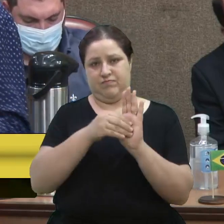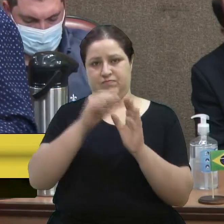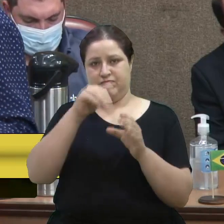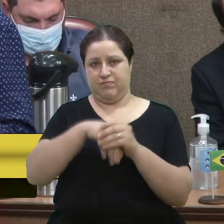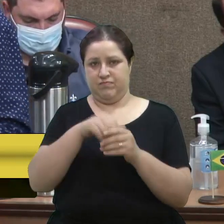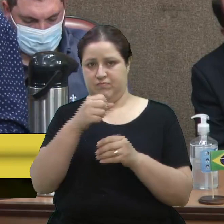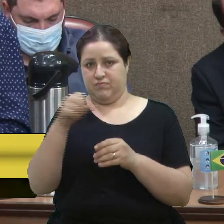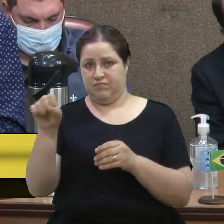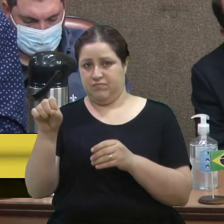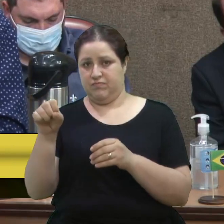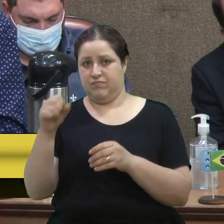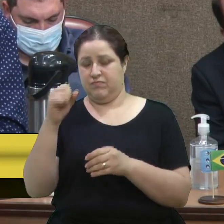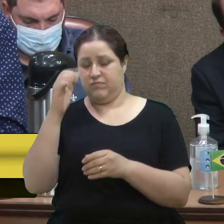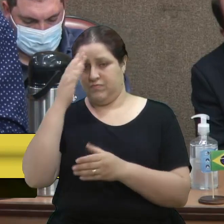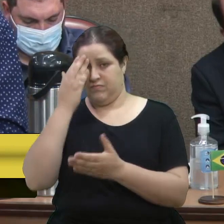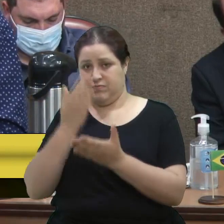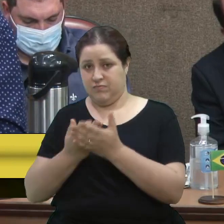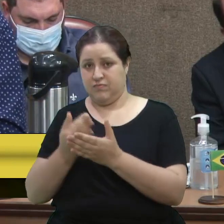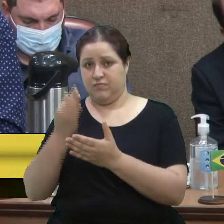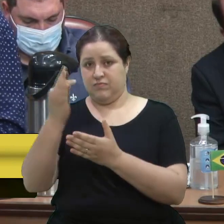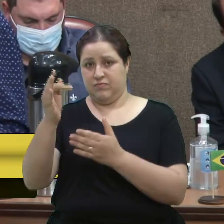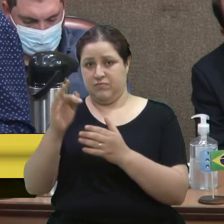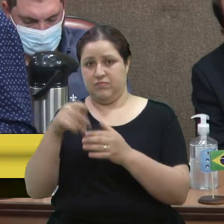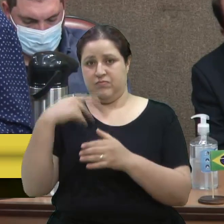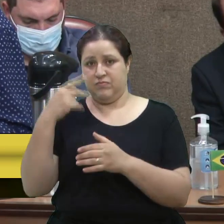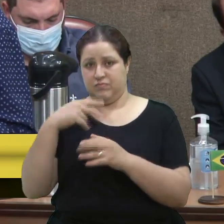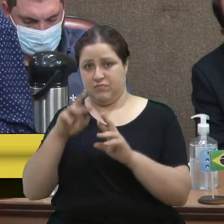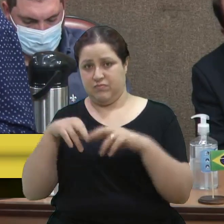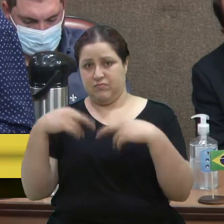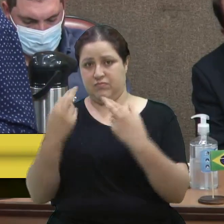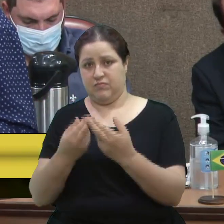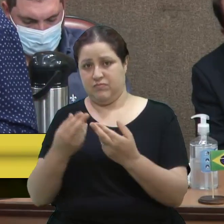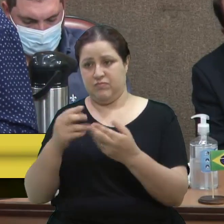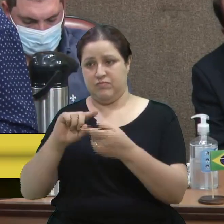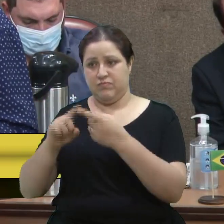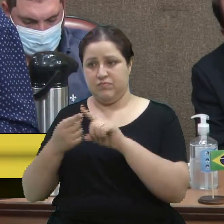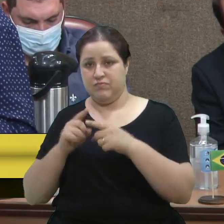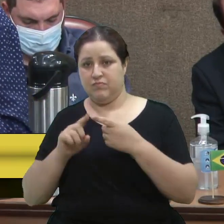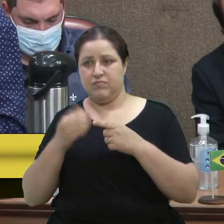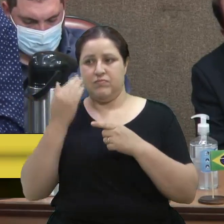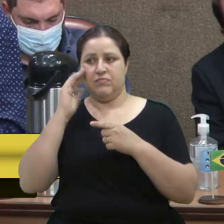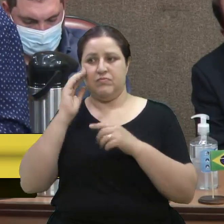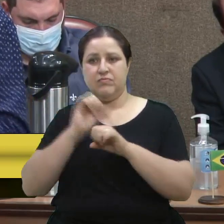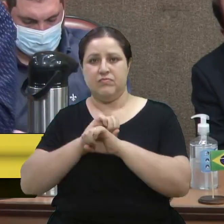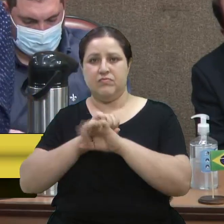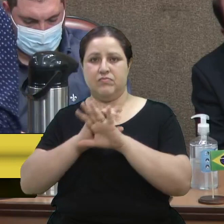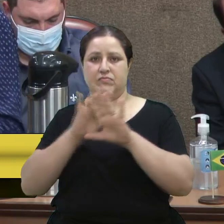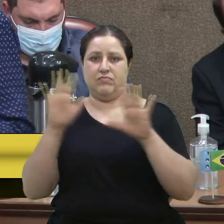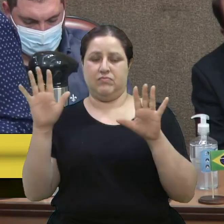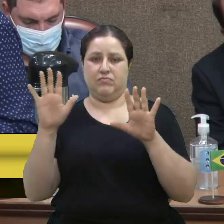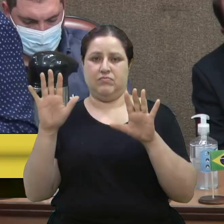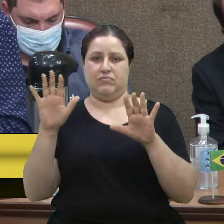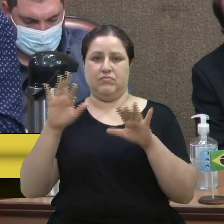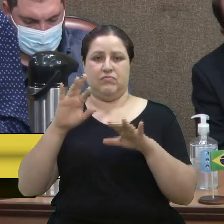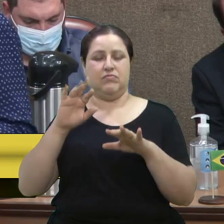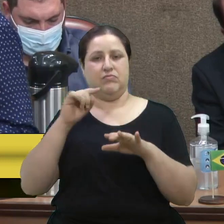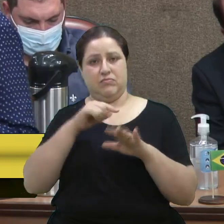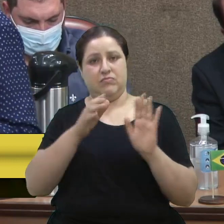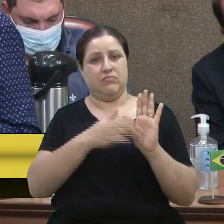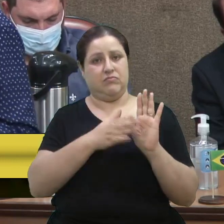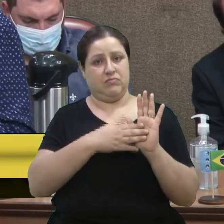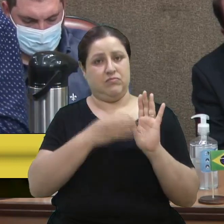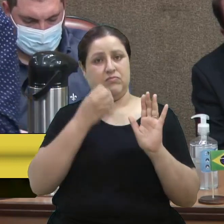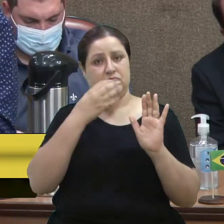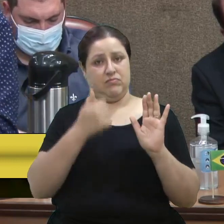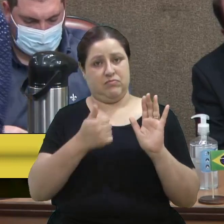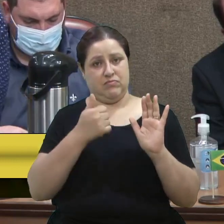eu até acredito que os vereadores aqui possam se reunir aqui para nós ter um entendimento um pouco melhor e não é ruim, como se diz, a questão